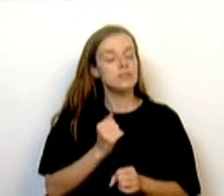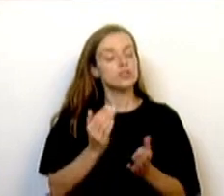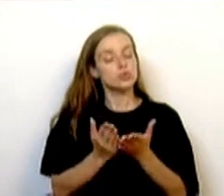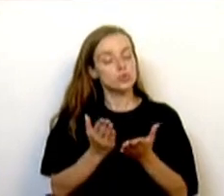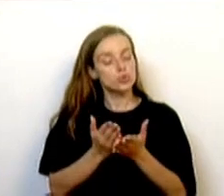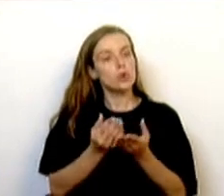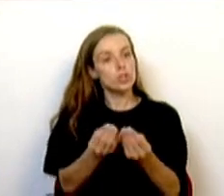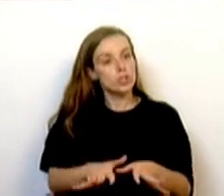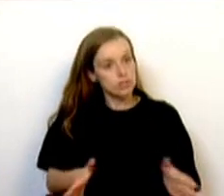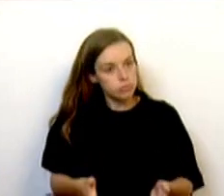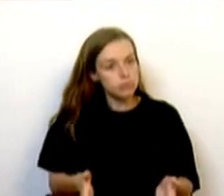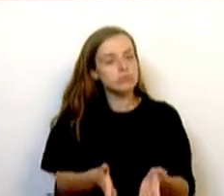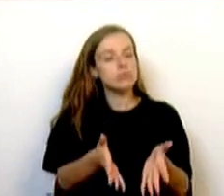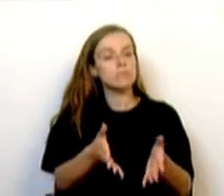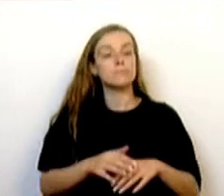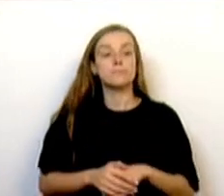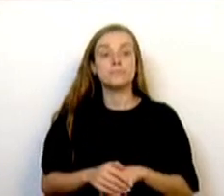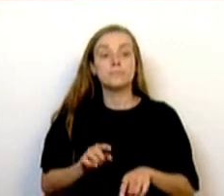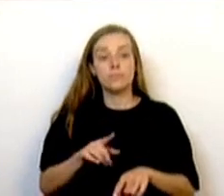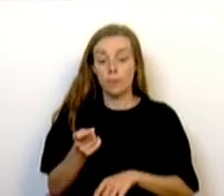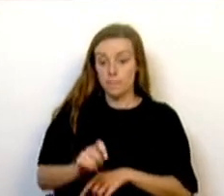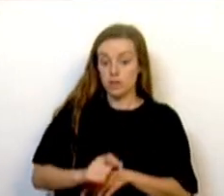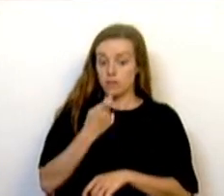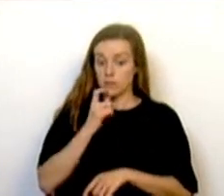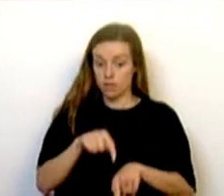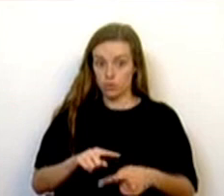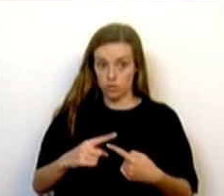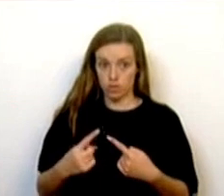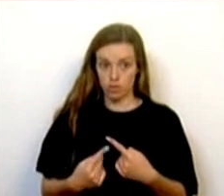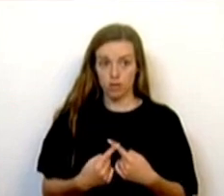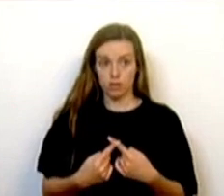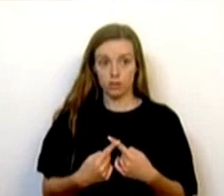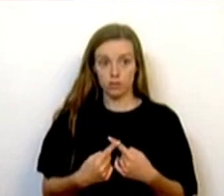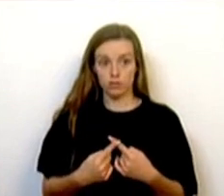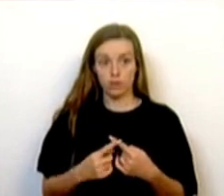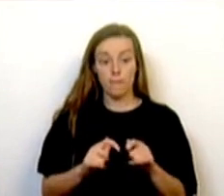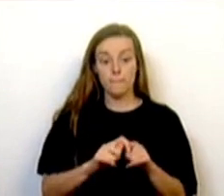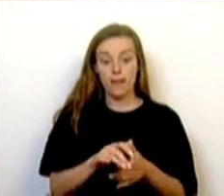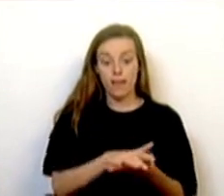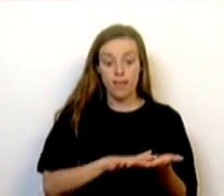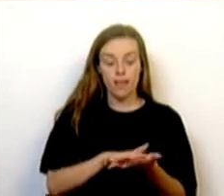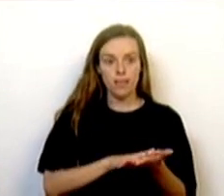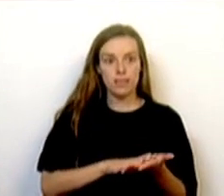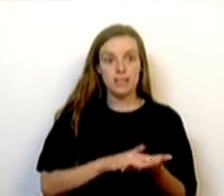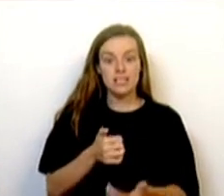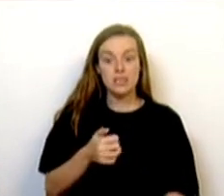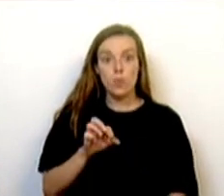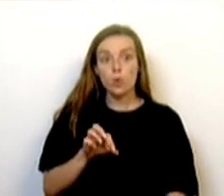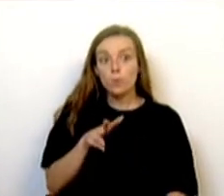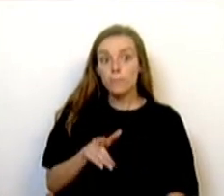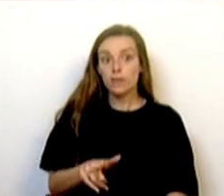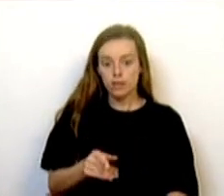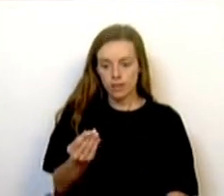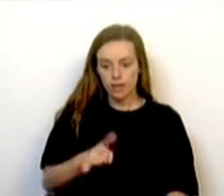transparência. E é por isso que no mês de abril deste ano beneficiaram de creches gratuitas mais de 58 mil crianças,